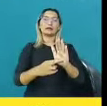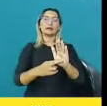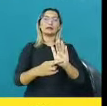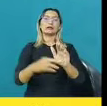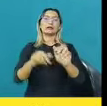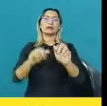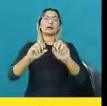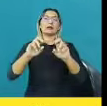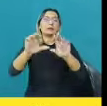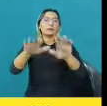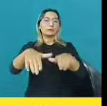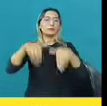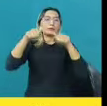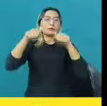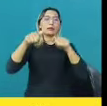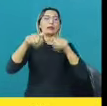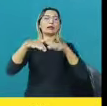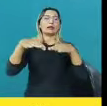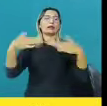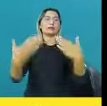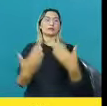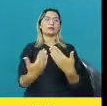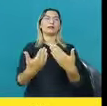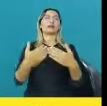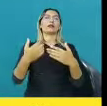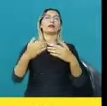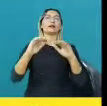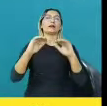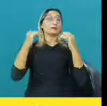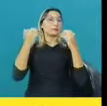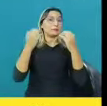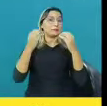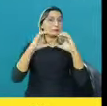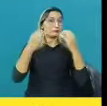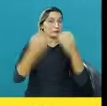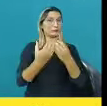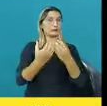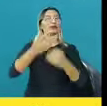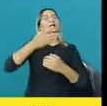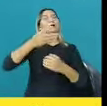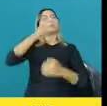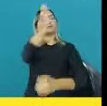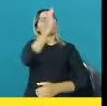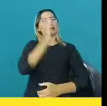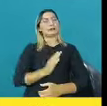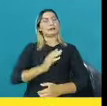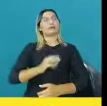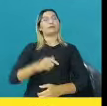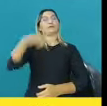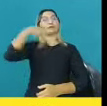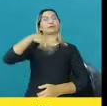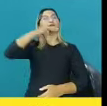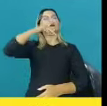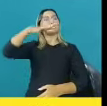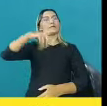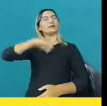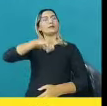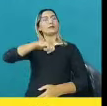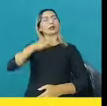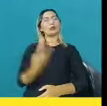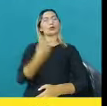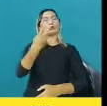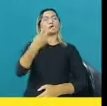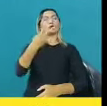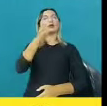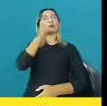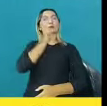diferente. Parnaíba tem duas mulheres atuantes vereadoras, já no terceiro